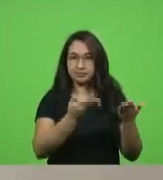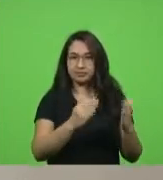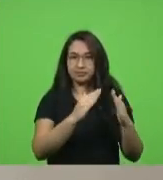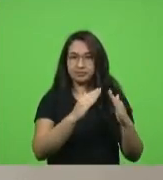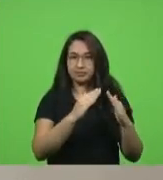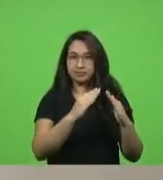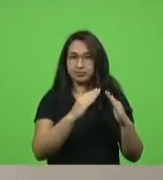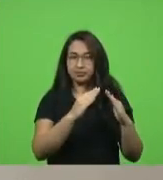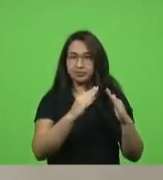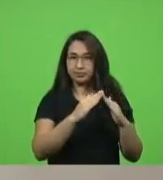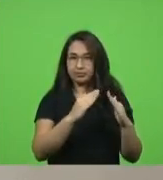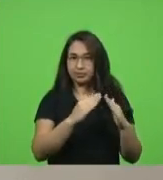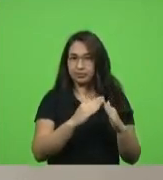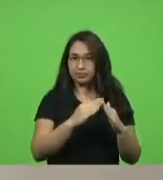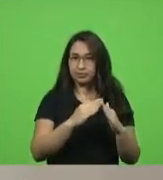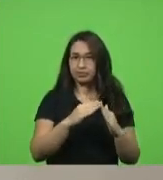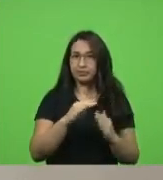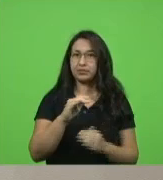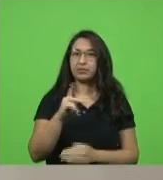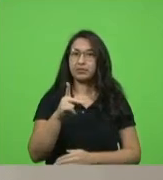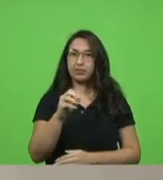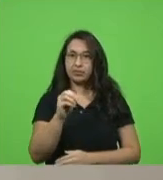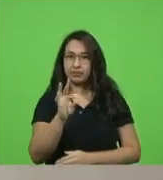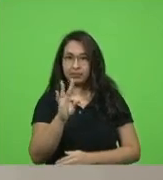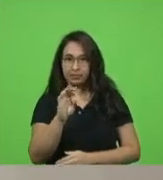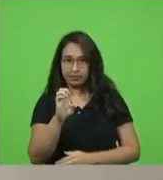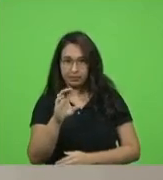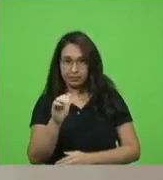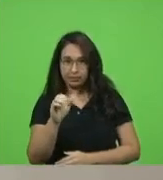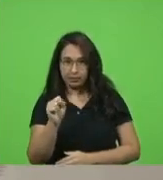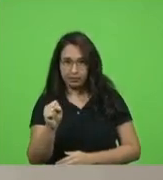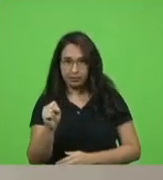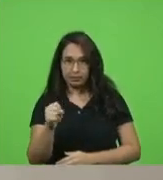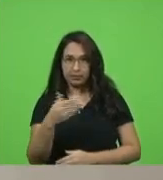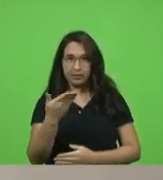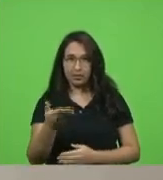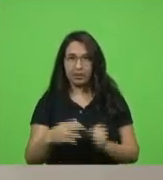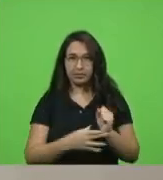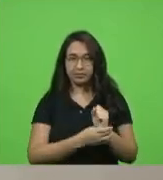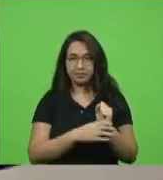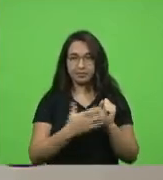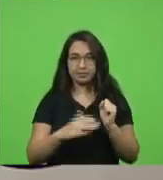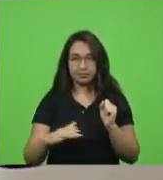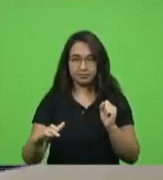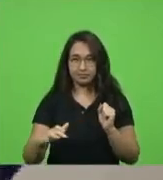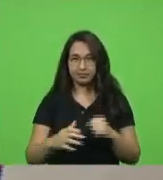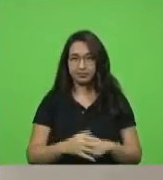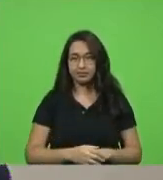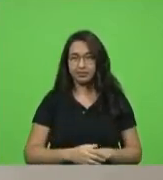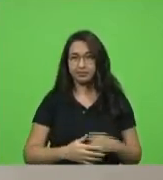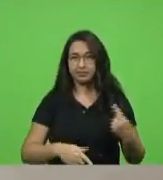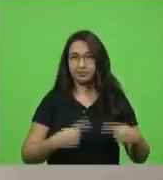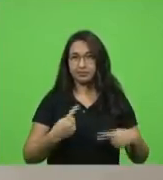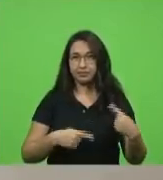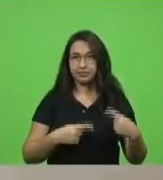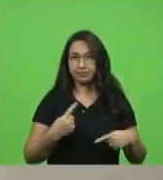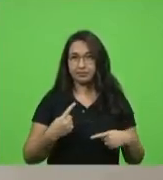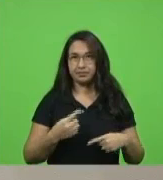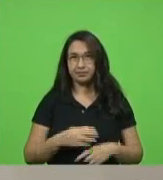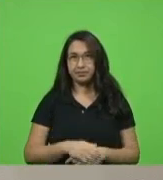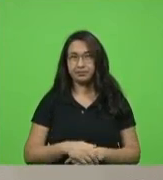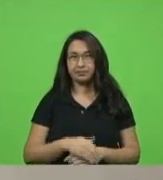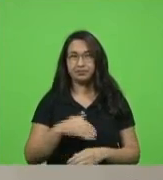Potecas localizada no município de São José em discussão não havendo quem queira discutir em